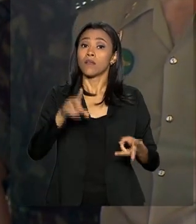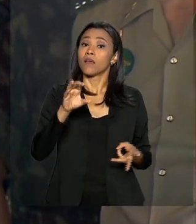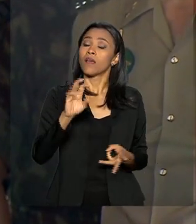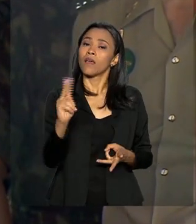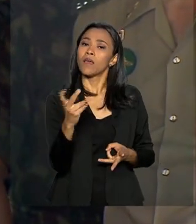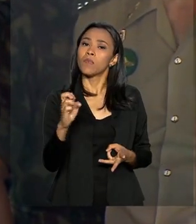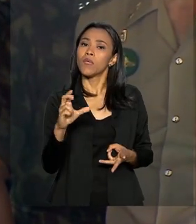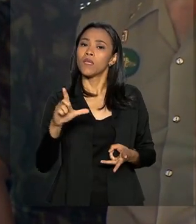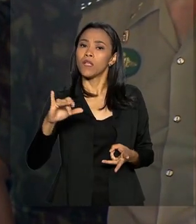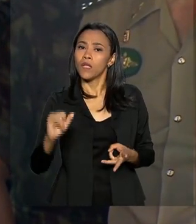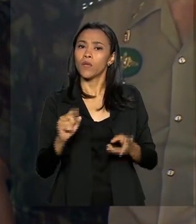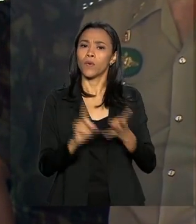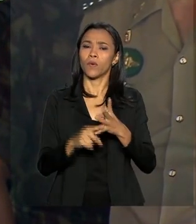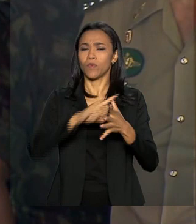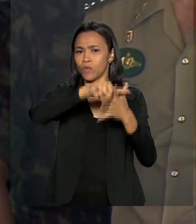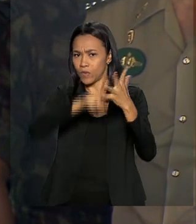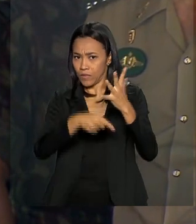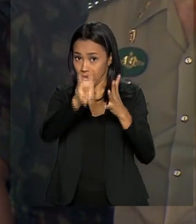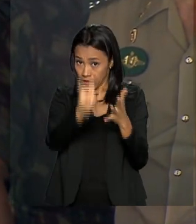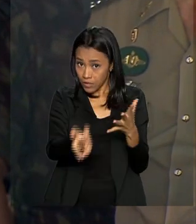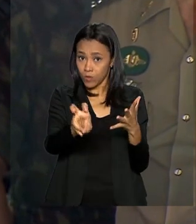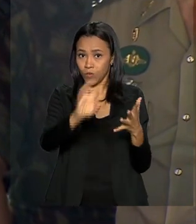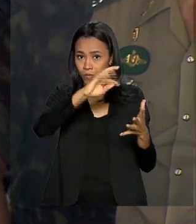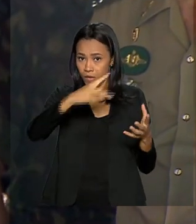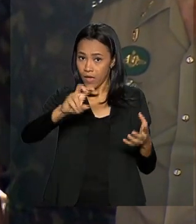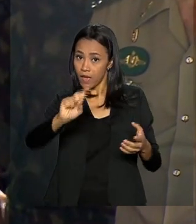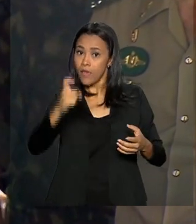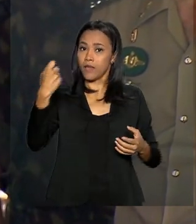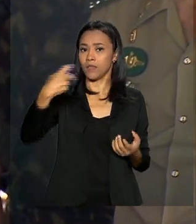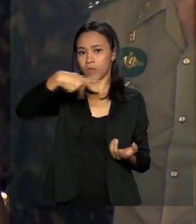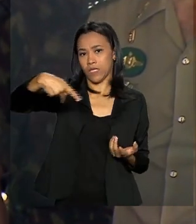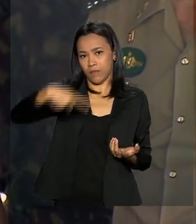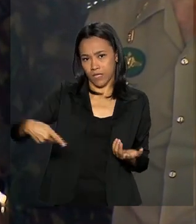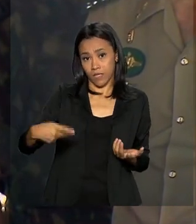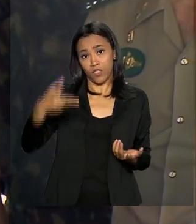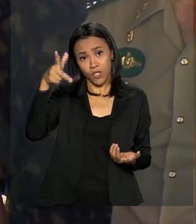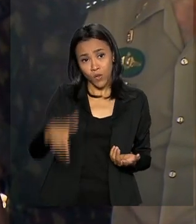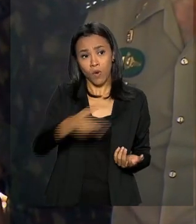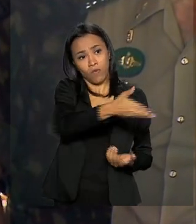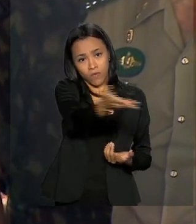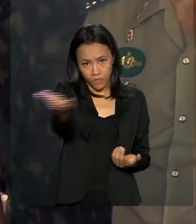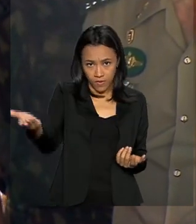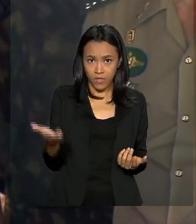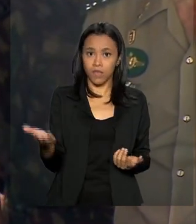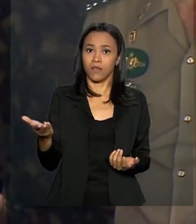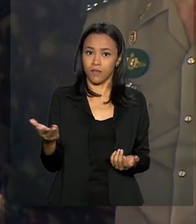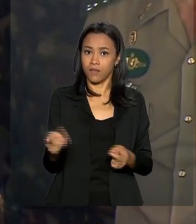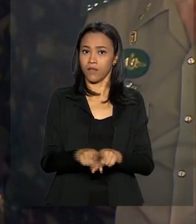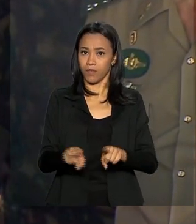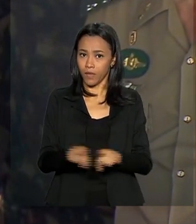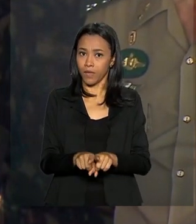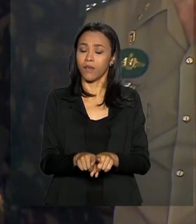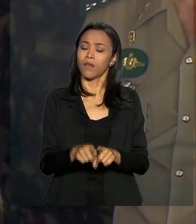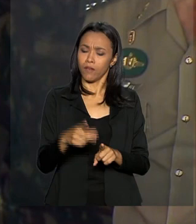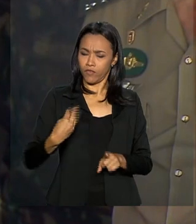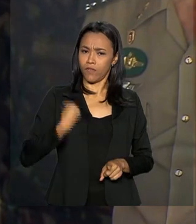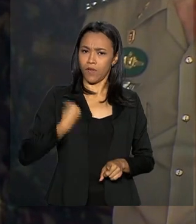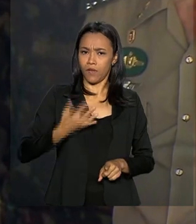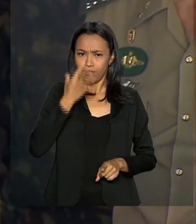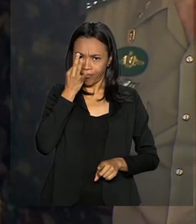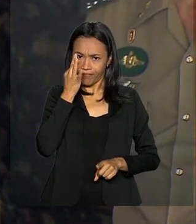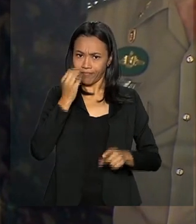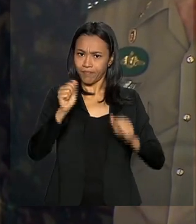Ernesto Geisel e João Figueiredo. Que um dia, igual a vocês, estiveram em forma nesse pátio,